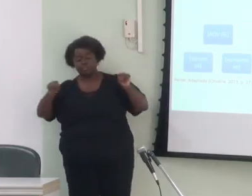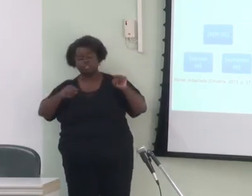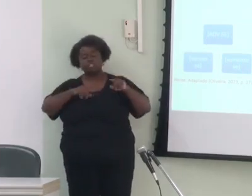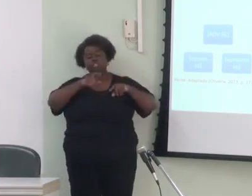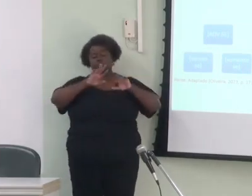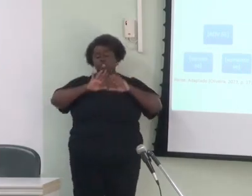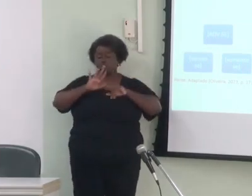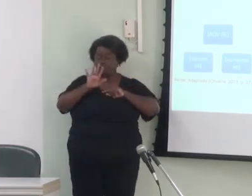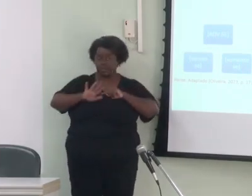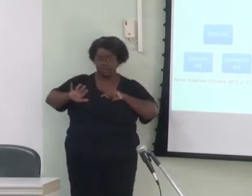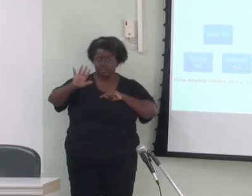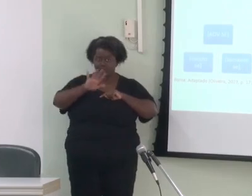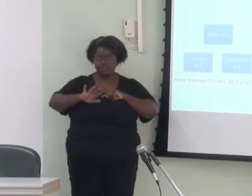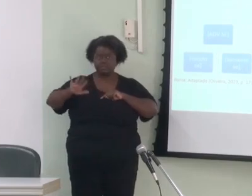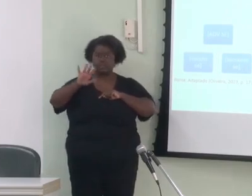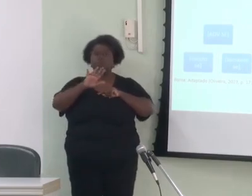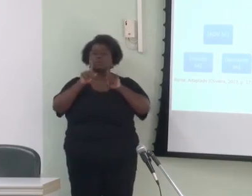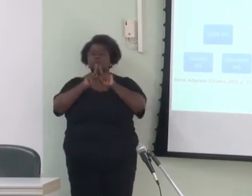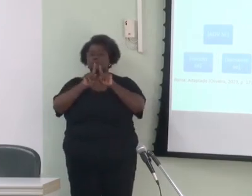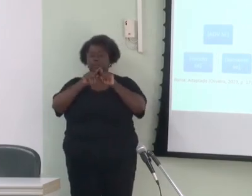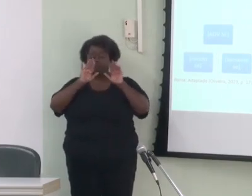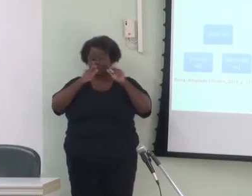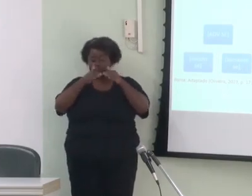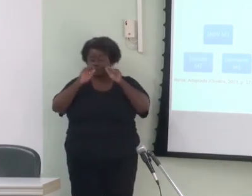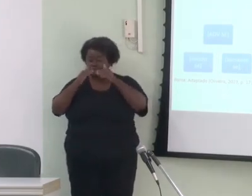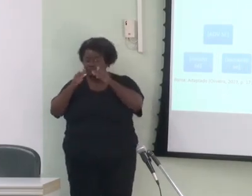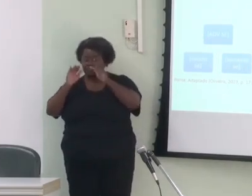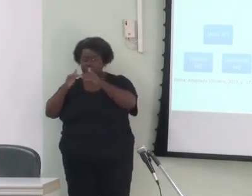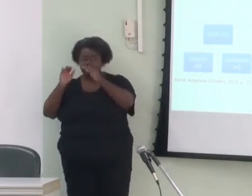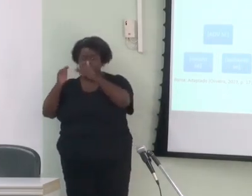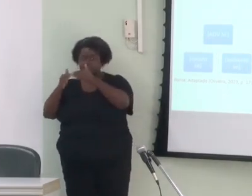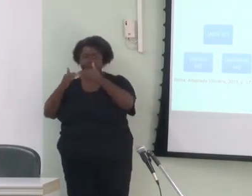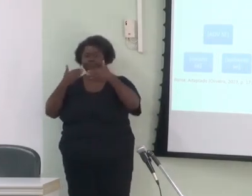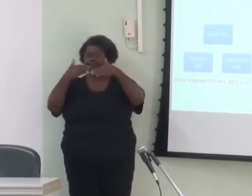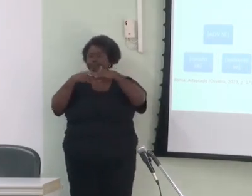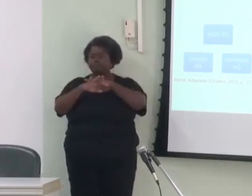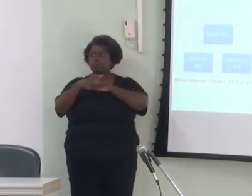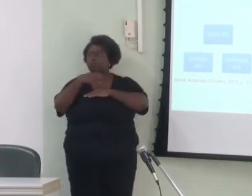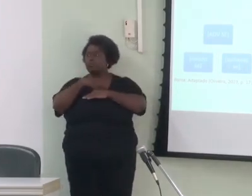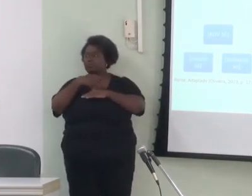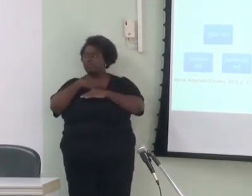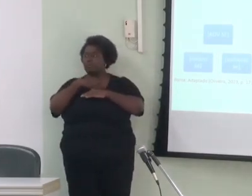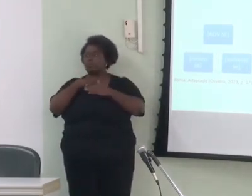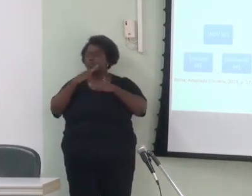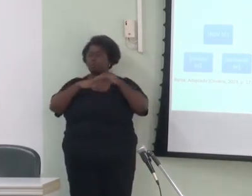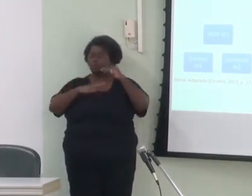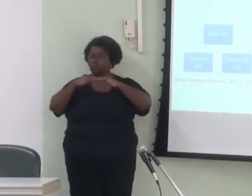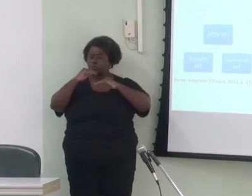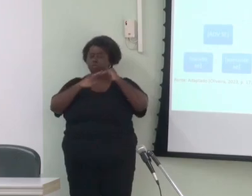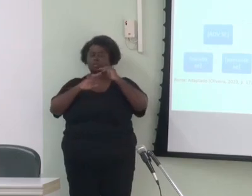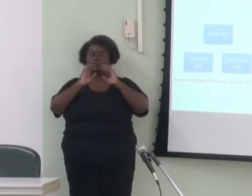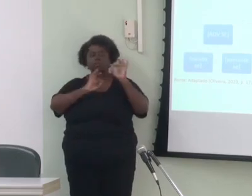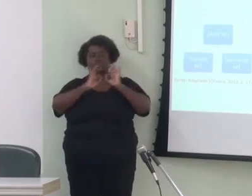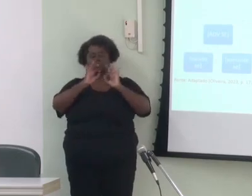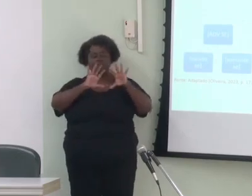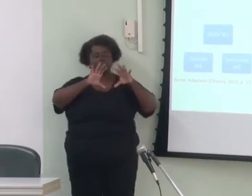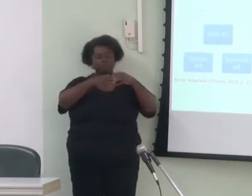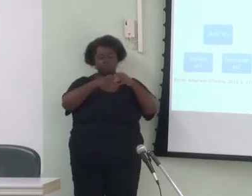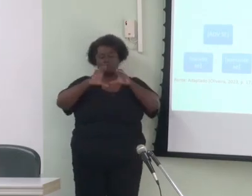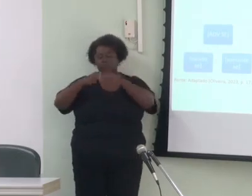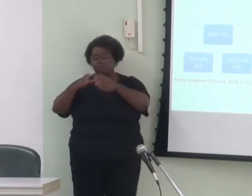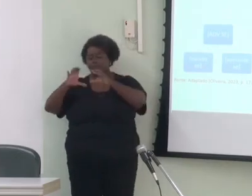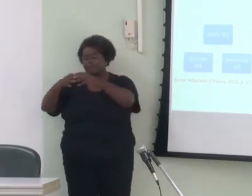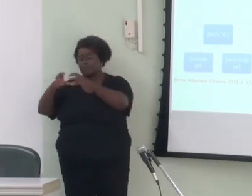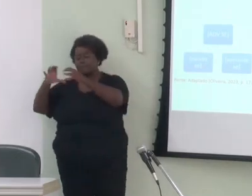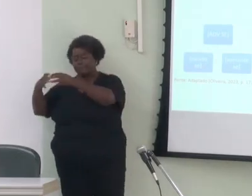quanto instâncias mais específicas são armazenadas de tal modo que construções vão se associando em famílias e agrupamentos os clusters